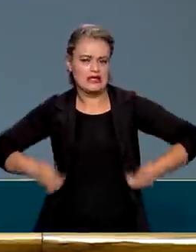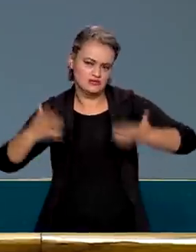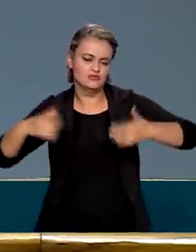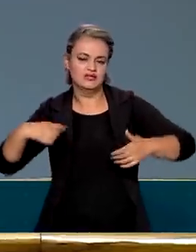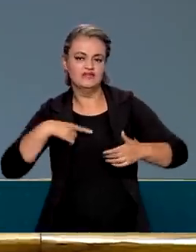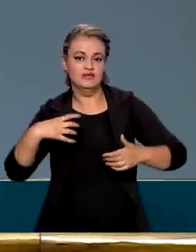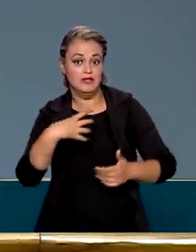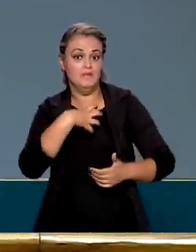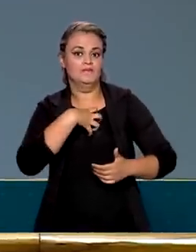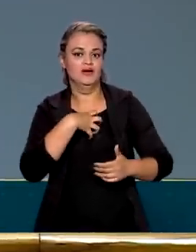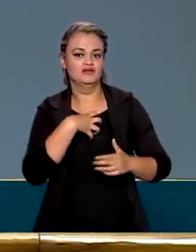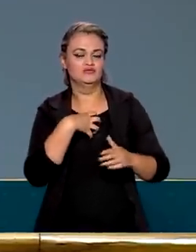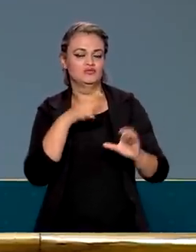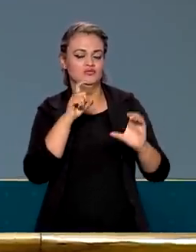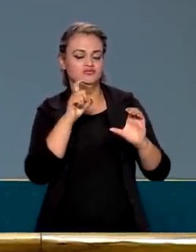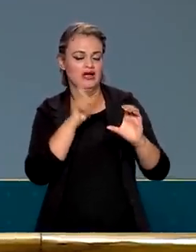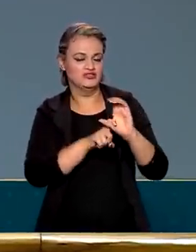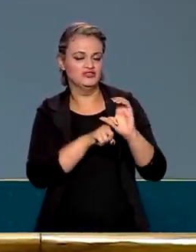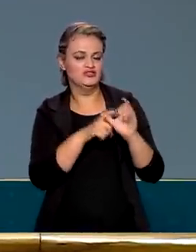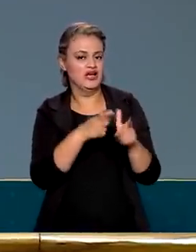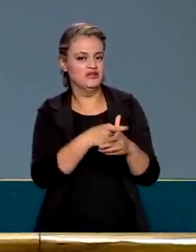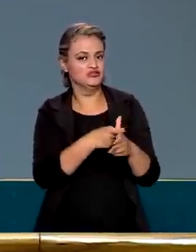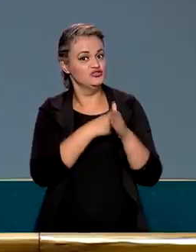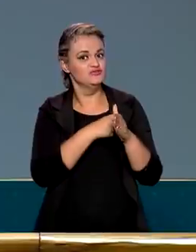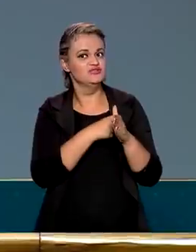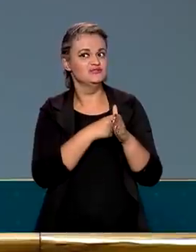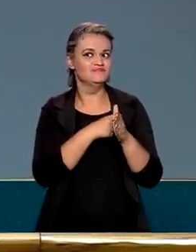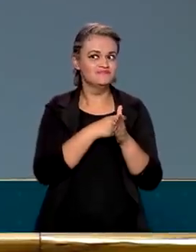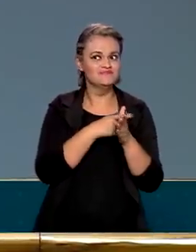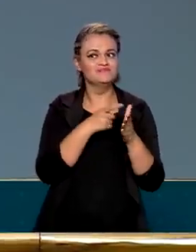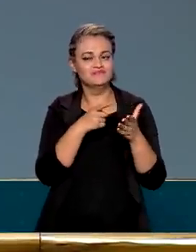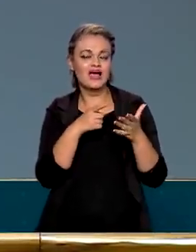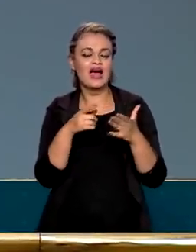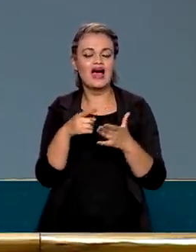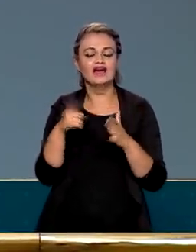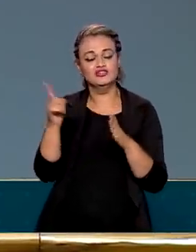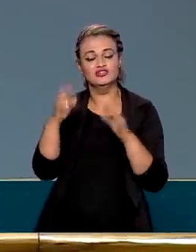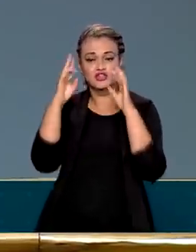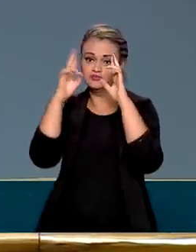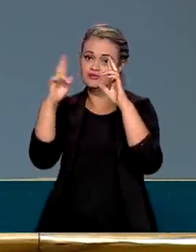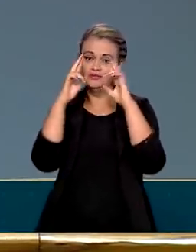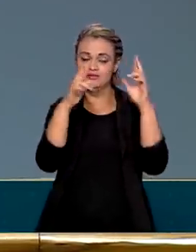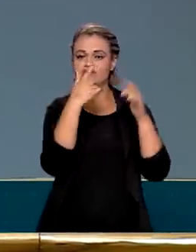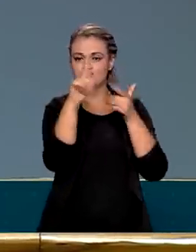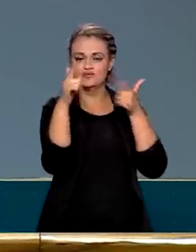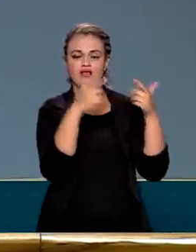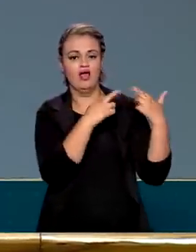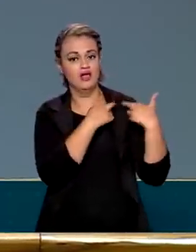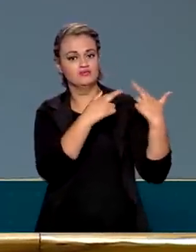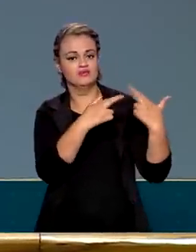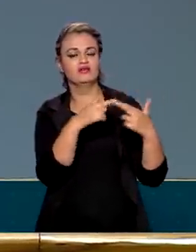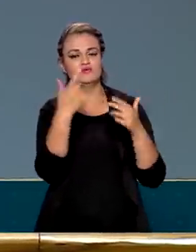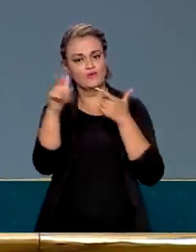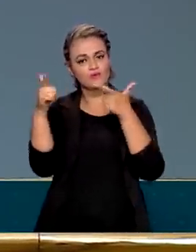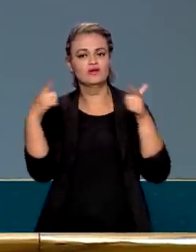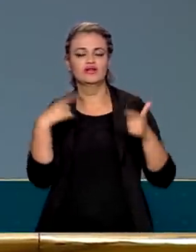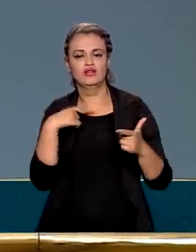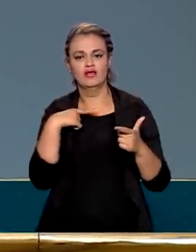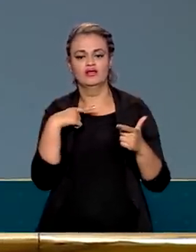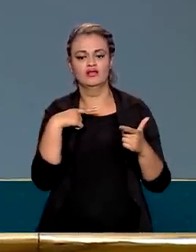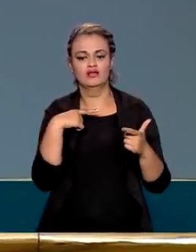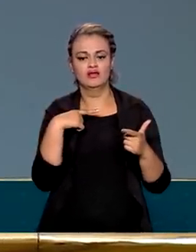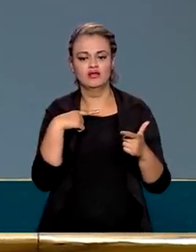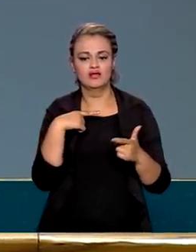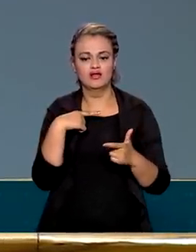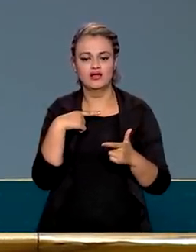Então, nós temos que ter esse senso de responsabilidade social também, nós temos compromisso com o fiscal e estamos muito longe de